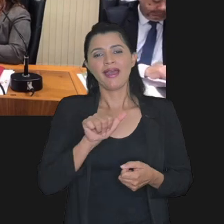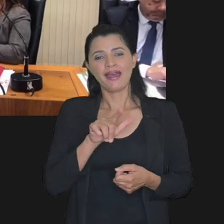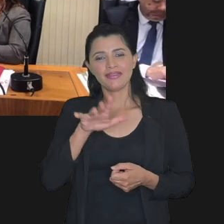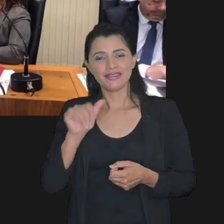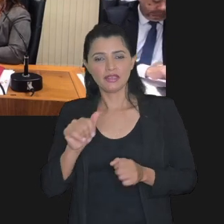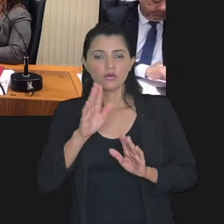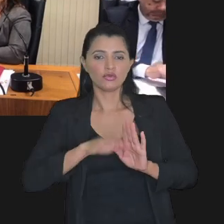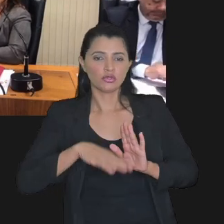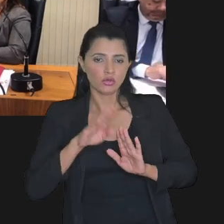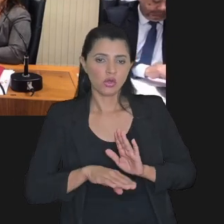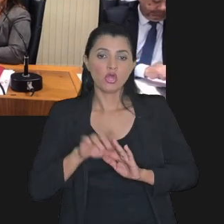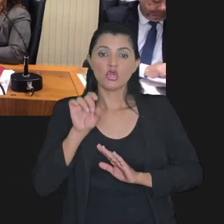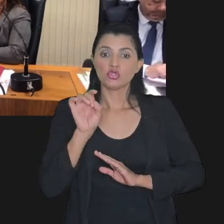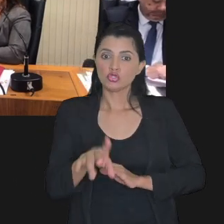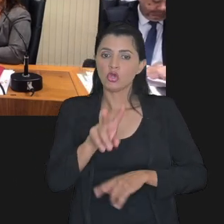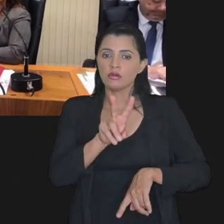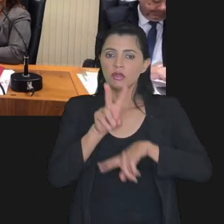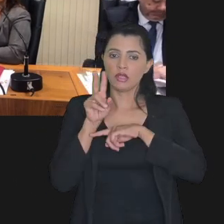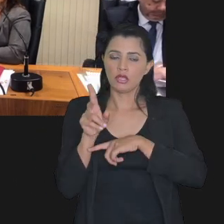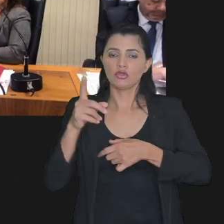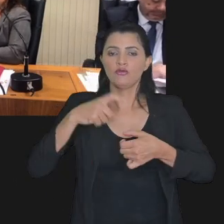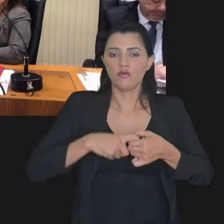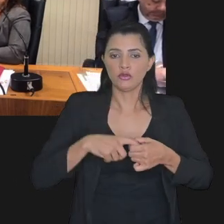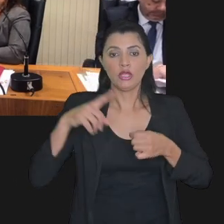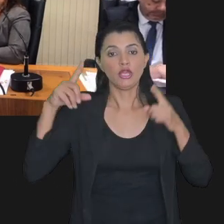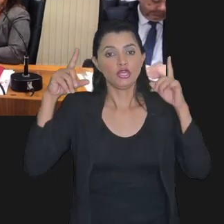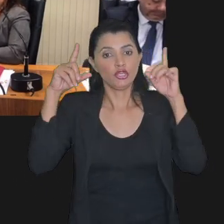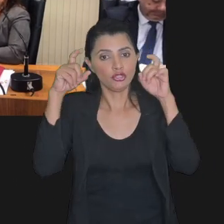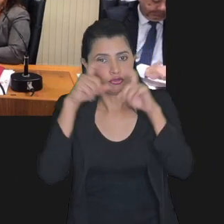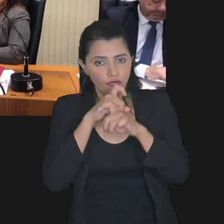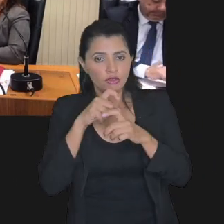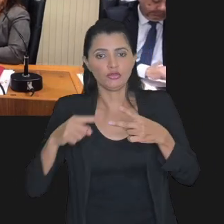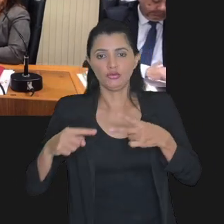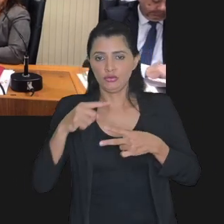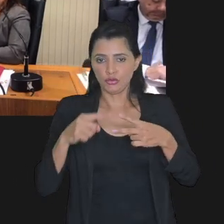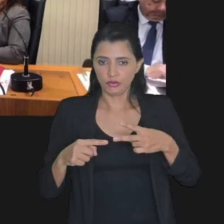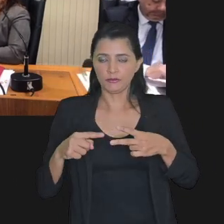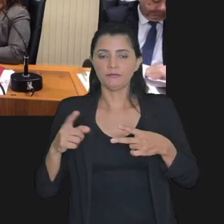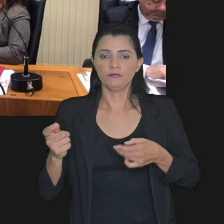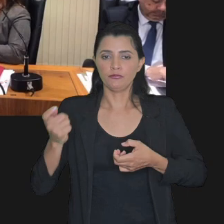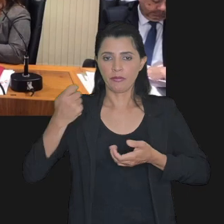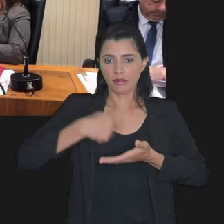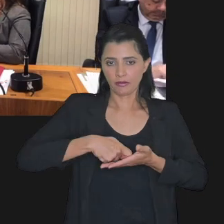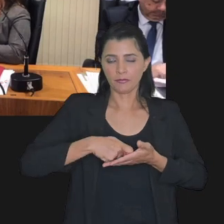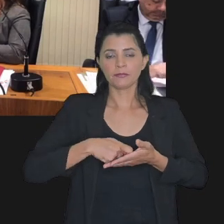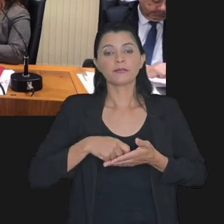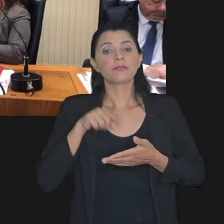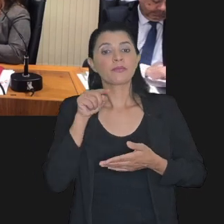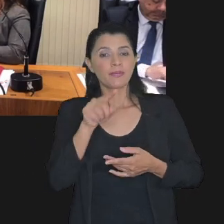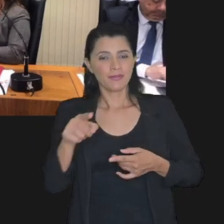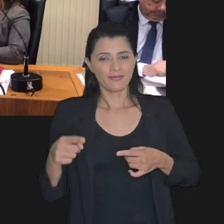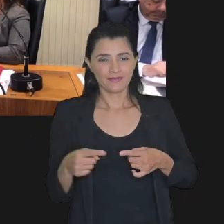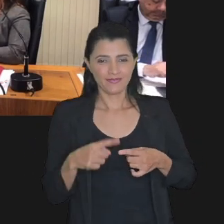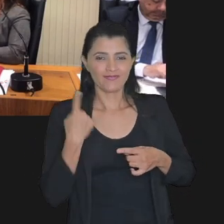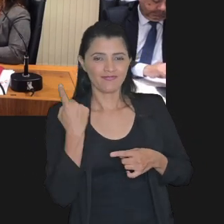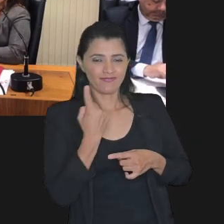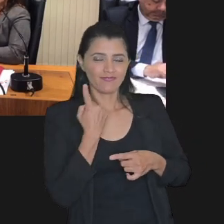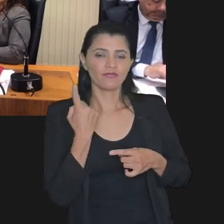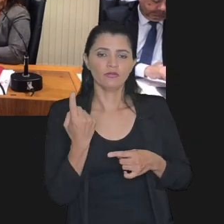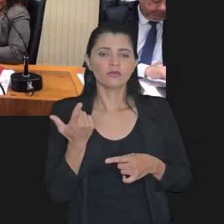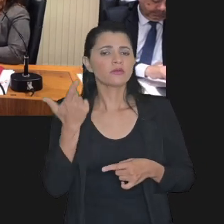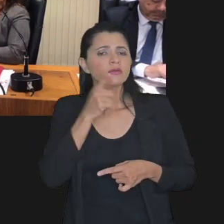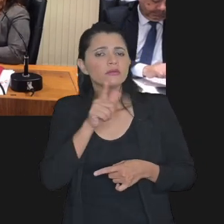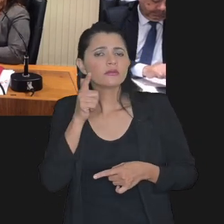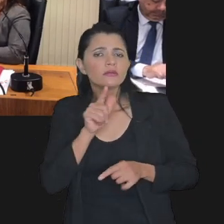desconto também somente para créditos irrecuperáveis e de difícil recuperação nas transações por a transação individual